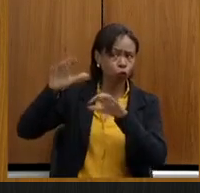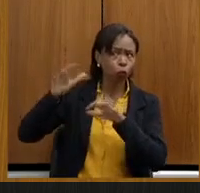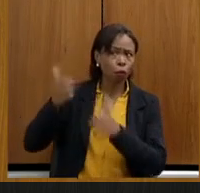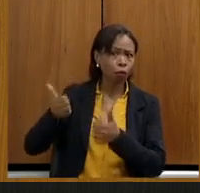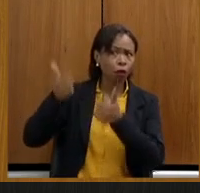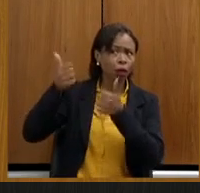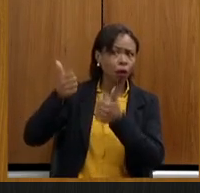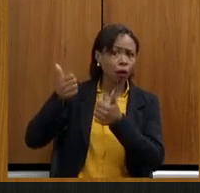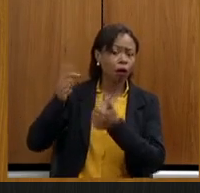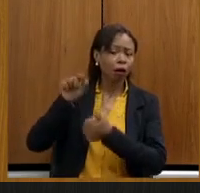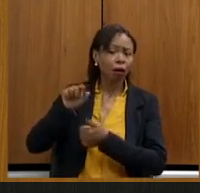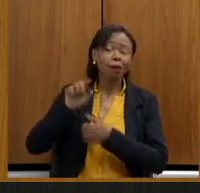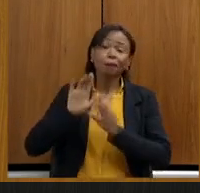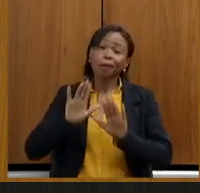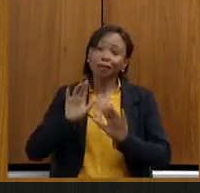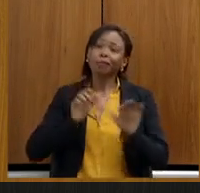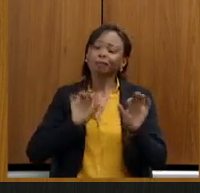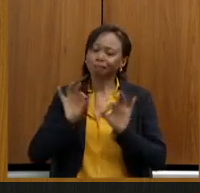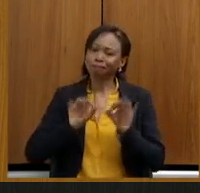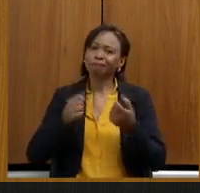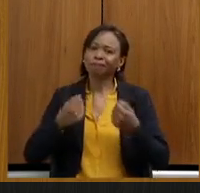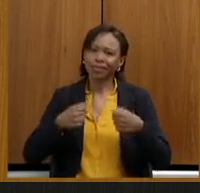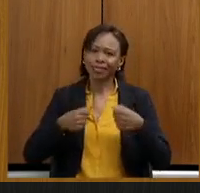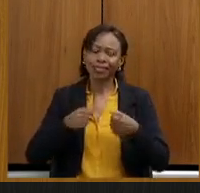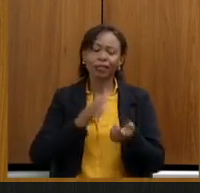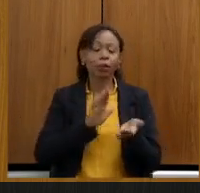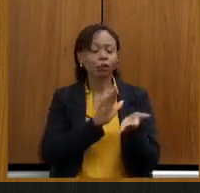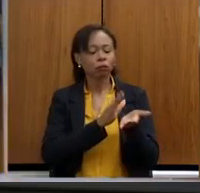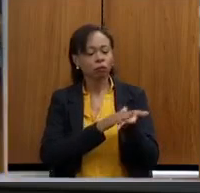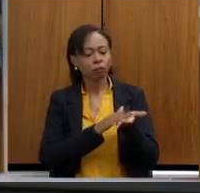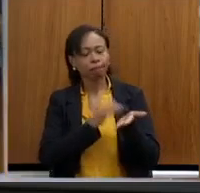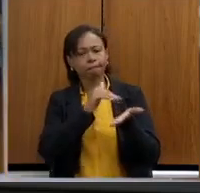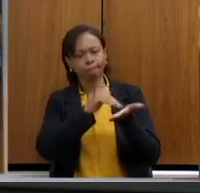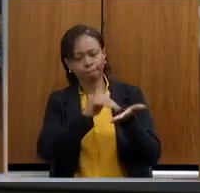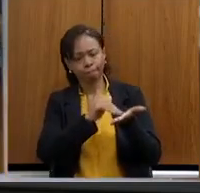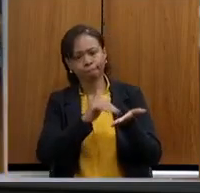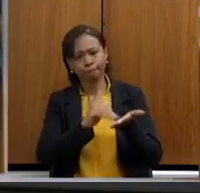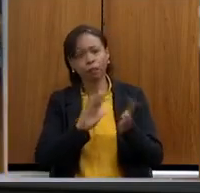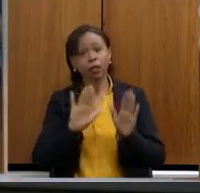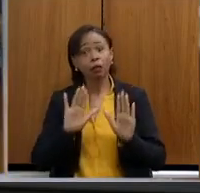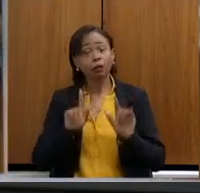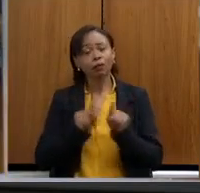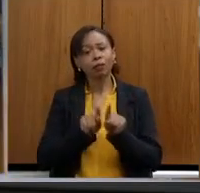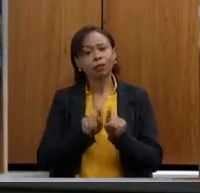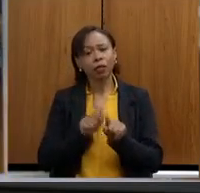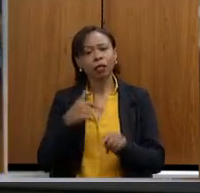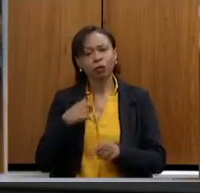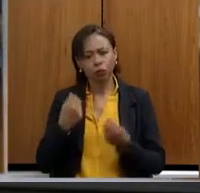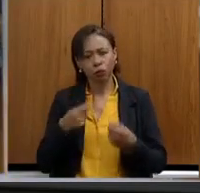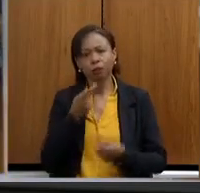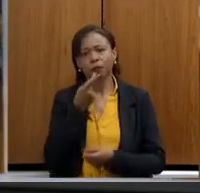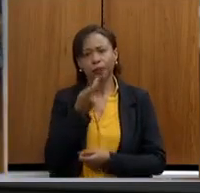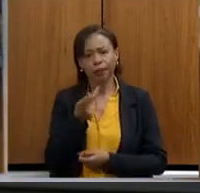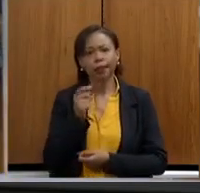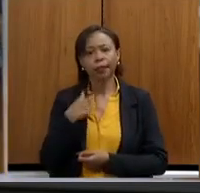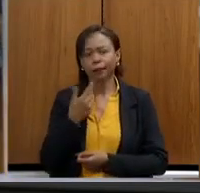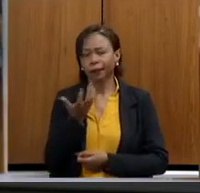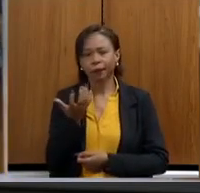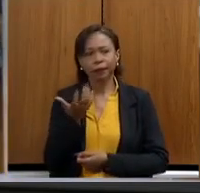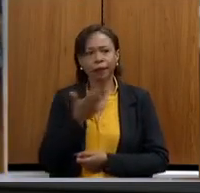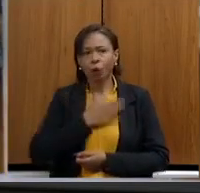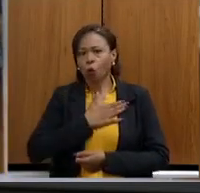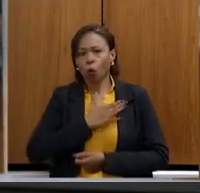se mexer. Então, parabéns, Marília, não posso também deixar aqui registrado o meu descontentamento com a resolução conjunta